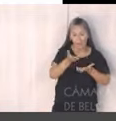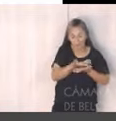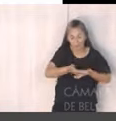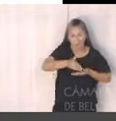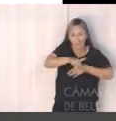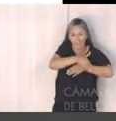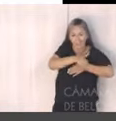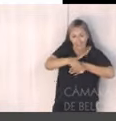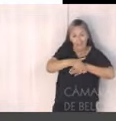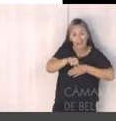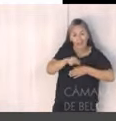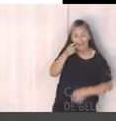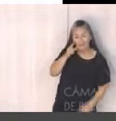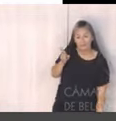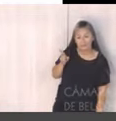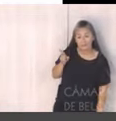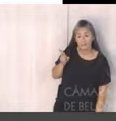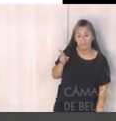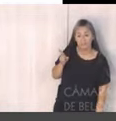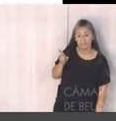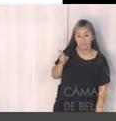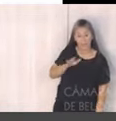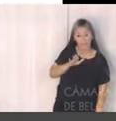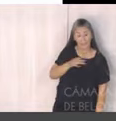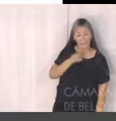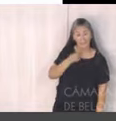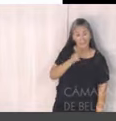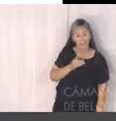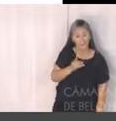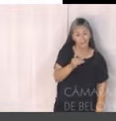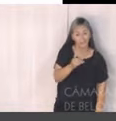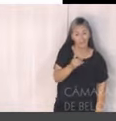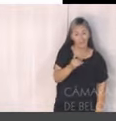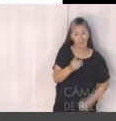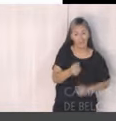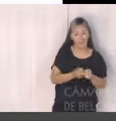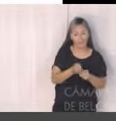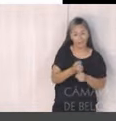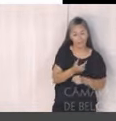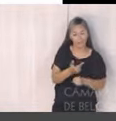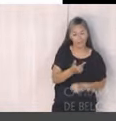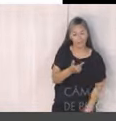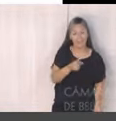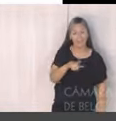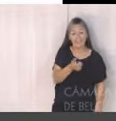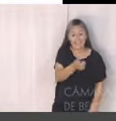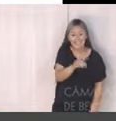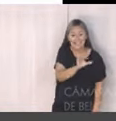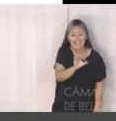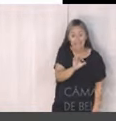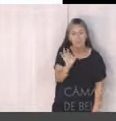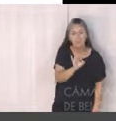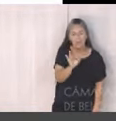Já em 2022, o nosso planejamento é de ter 100% e de manter 100%